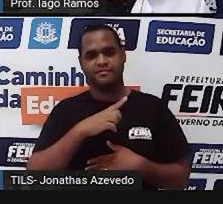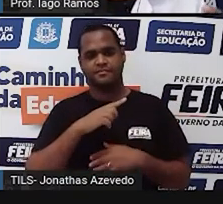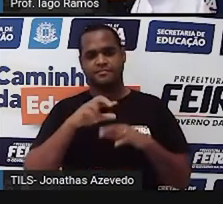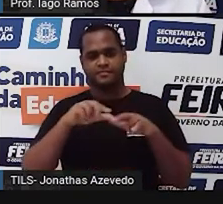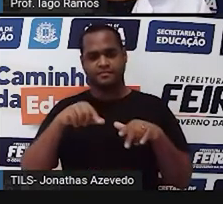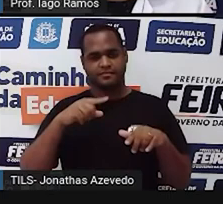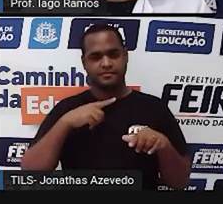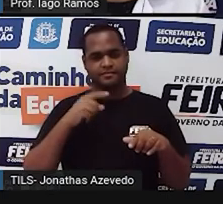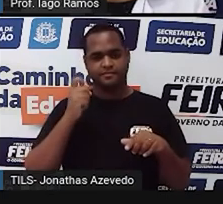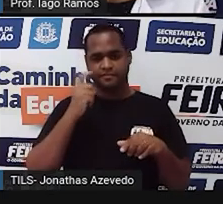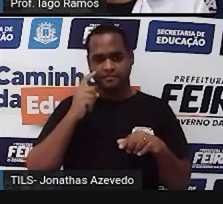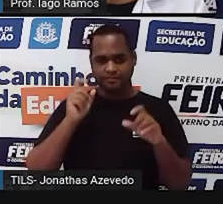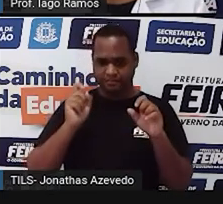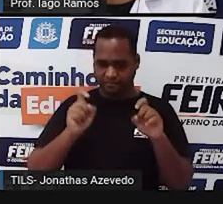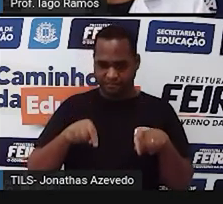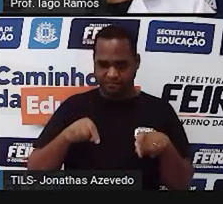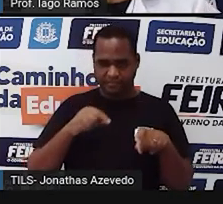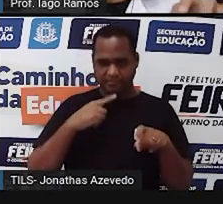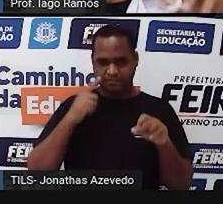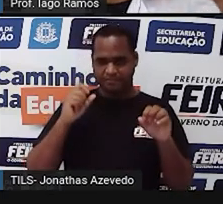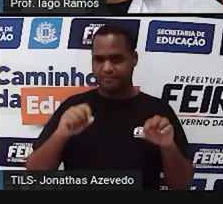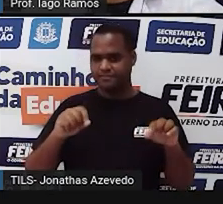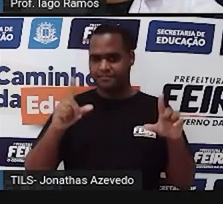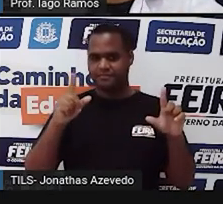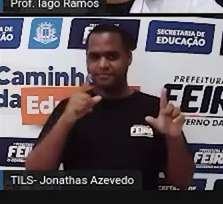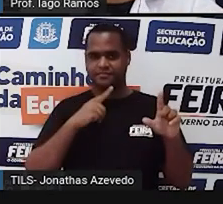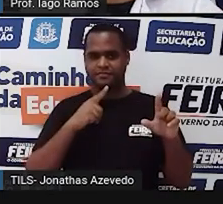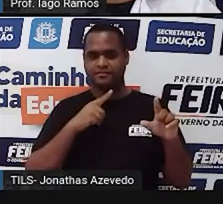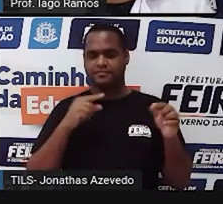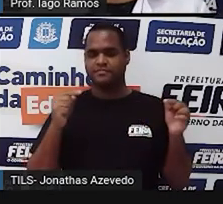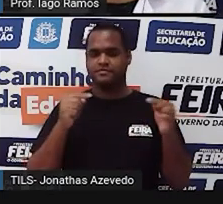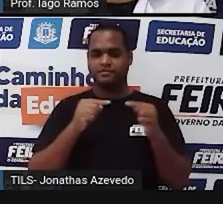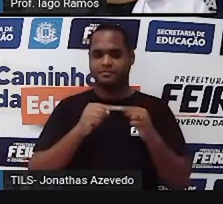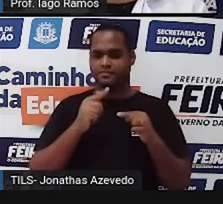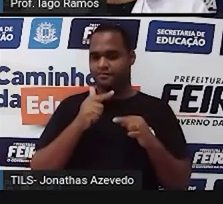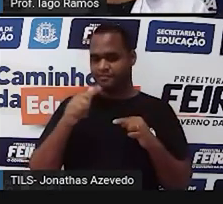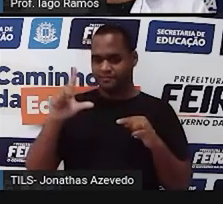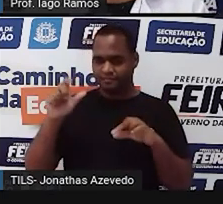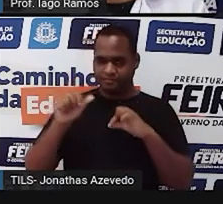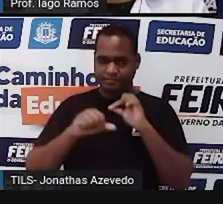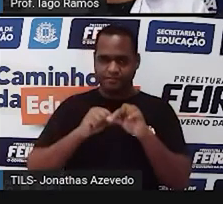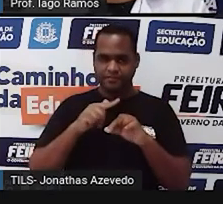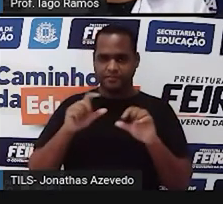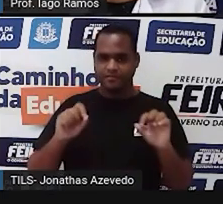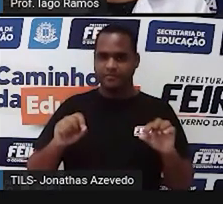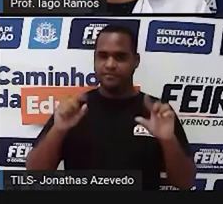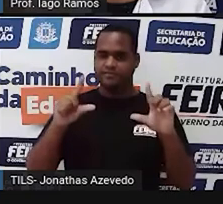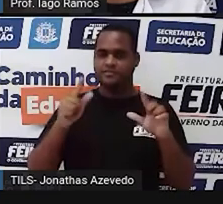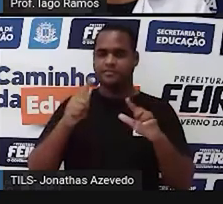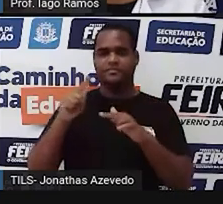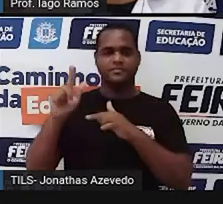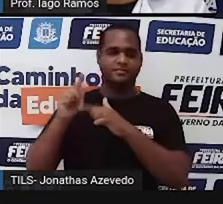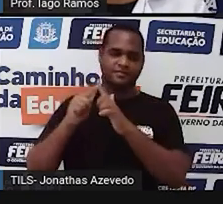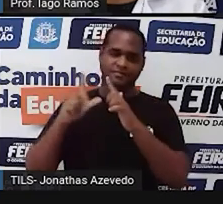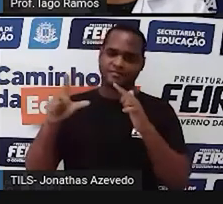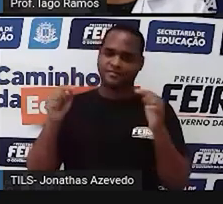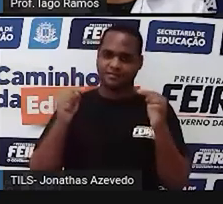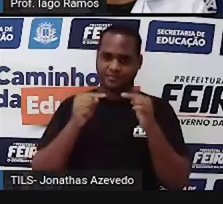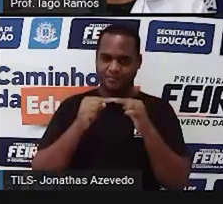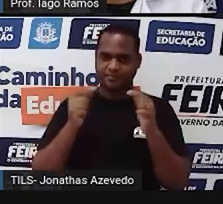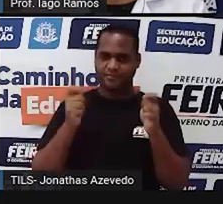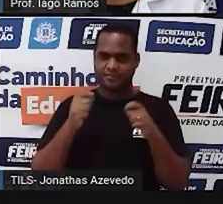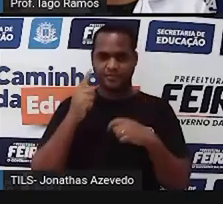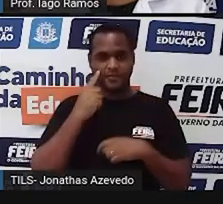gente vai dando uns cliques na tela e vai sendo levado, para outros momentos desse material.